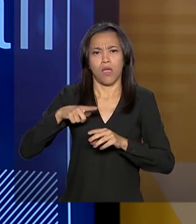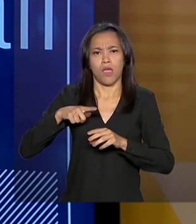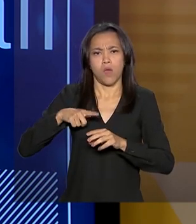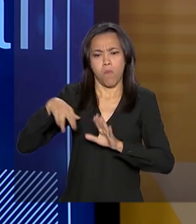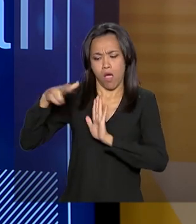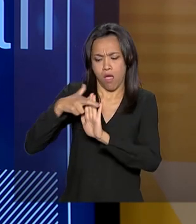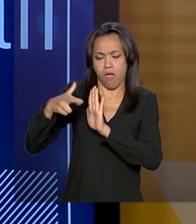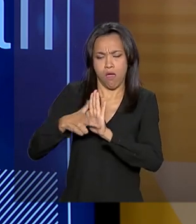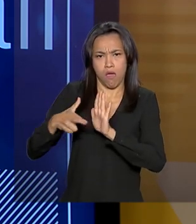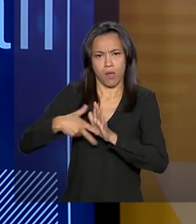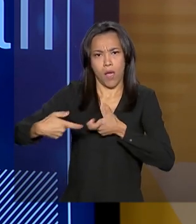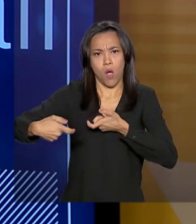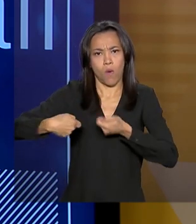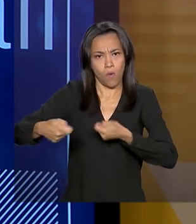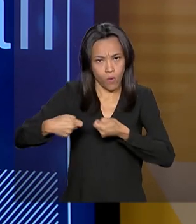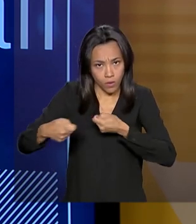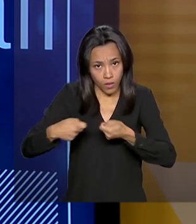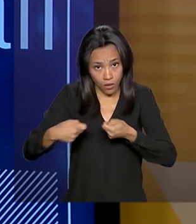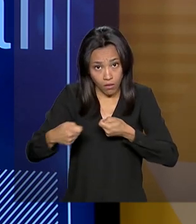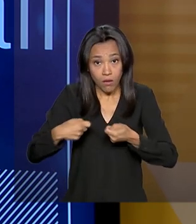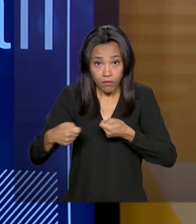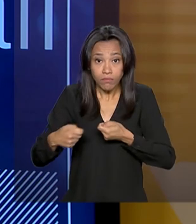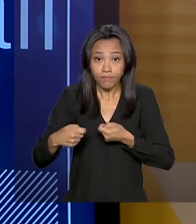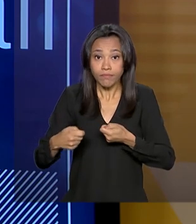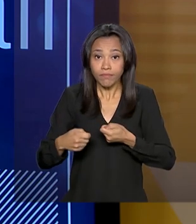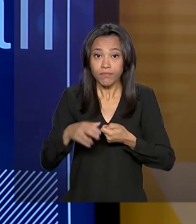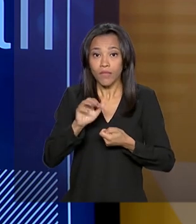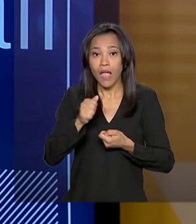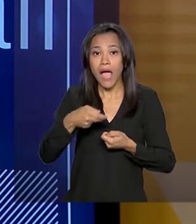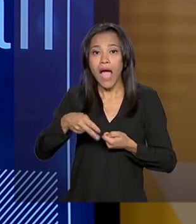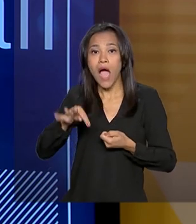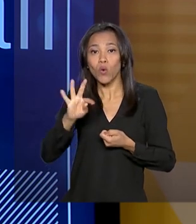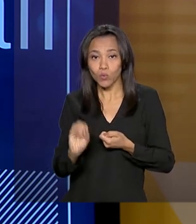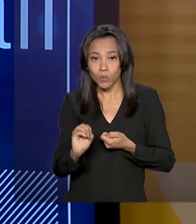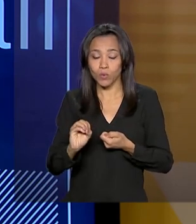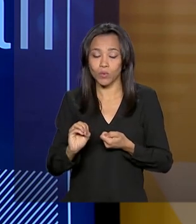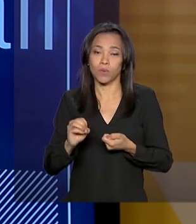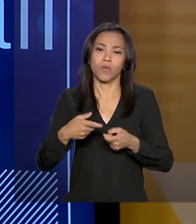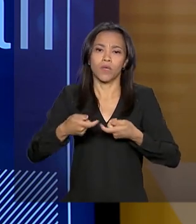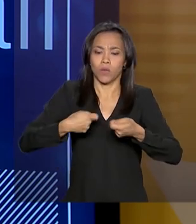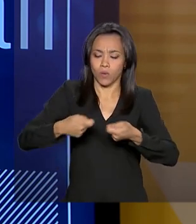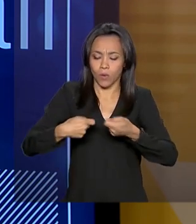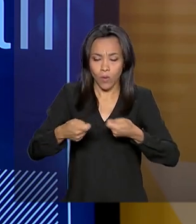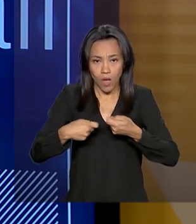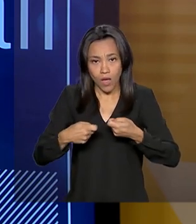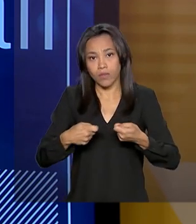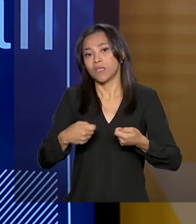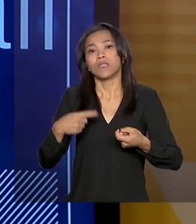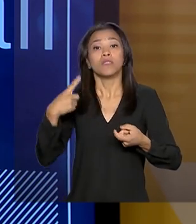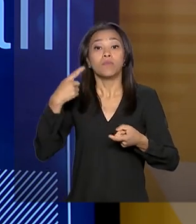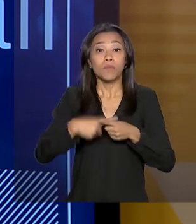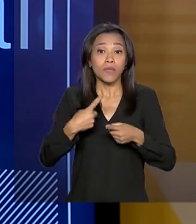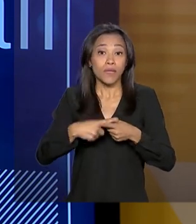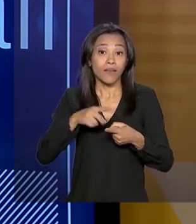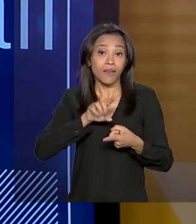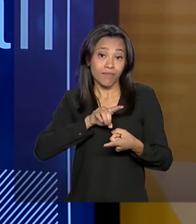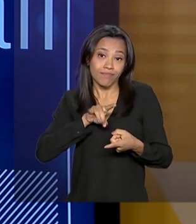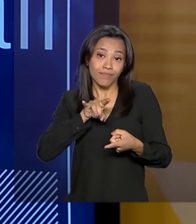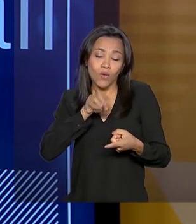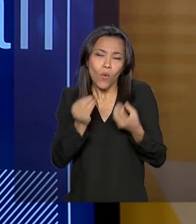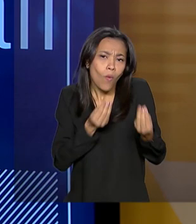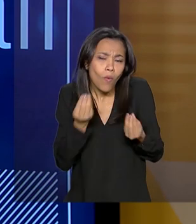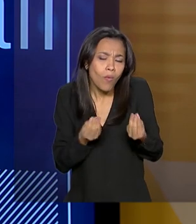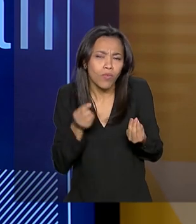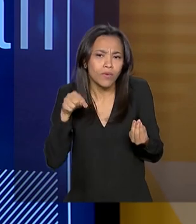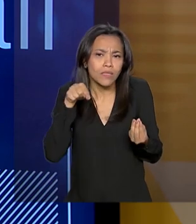Tem uma expressão portuguesa que é autorregulação supervisionada, ou os alemães chamam de autorregulação regulada. Não é que você